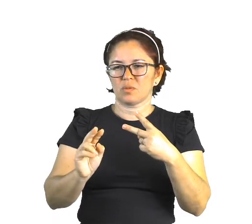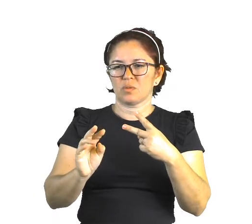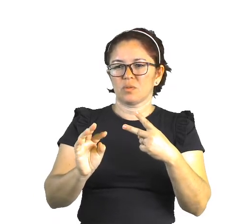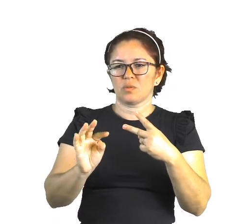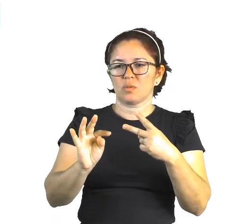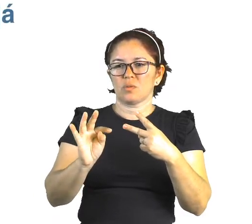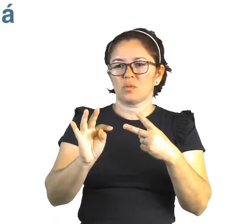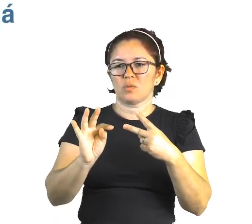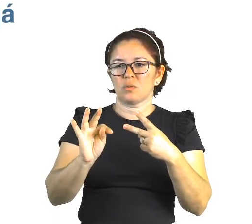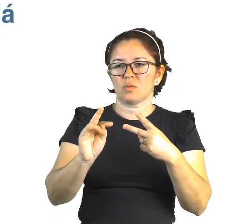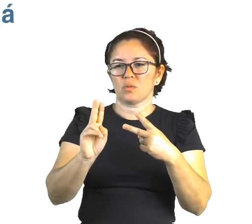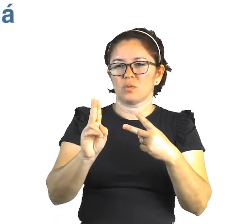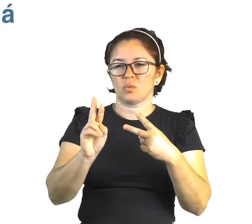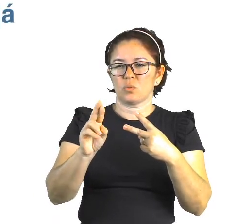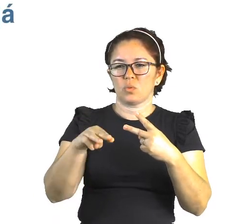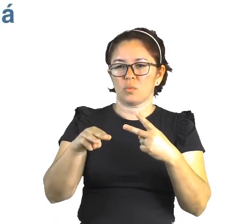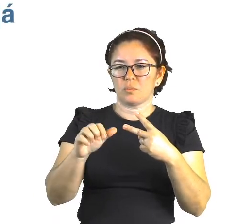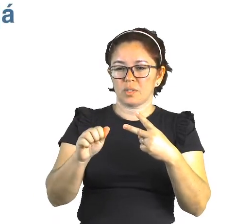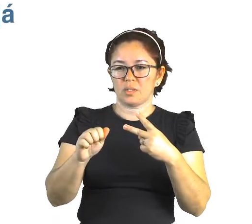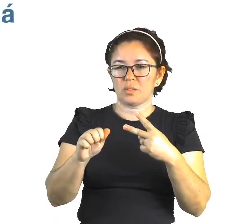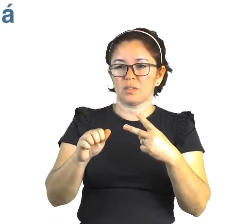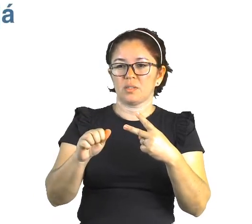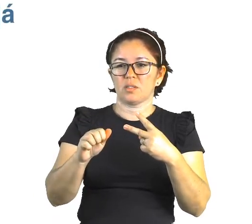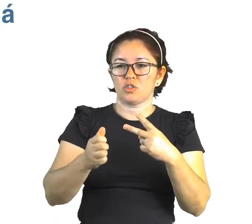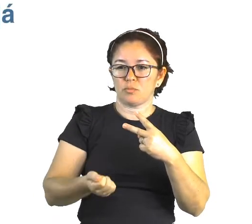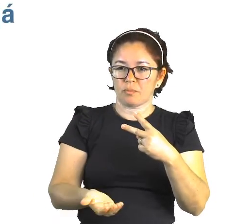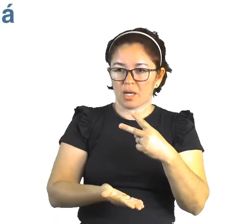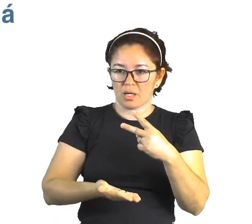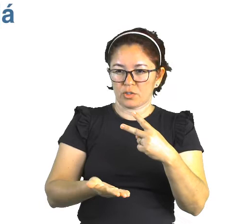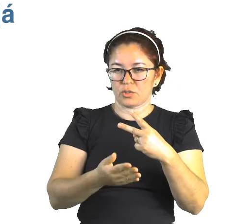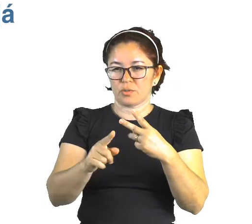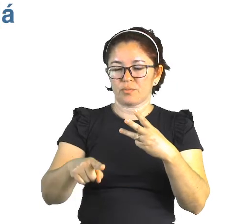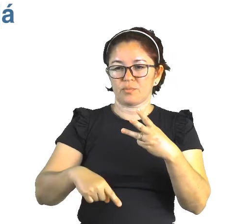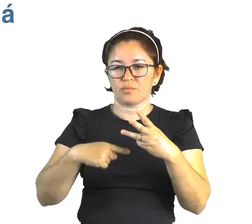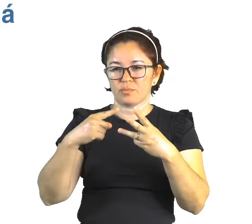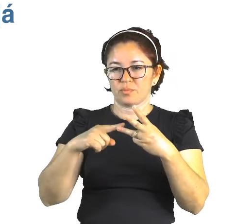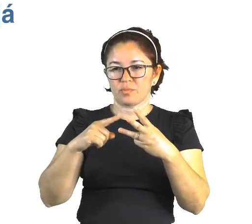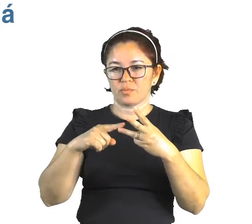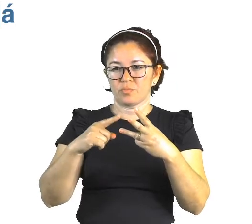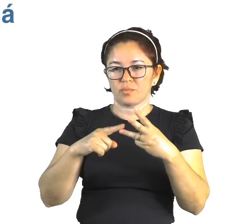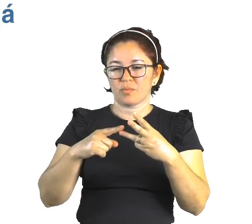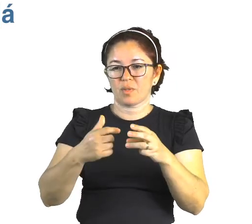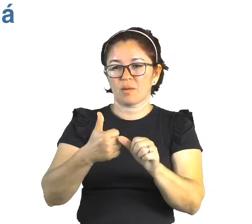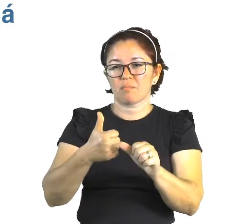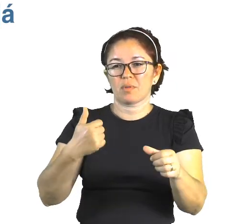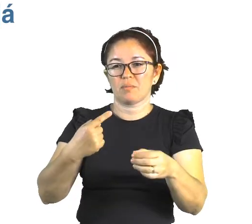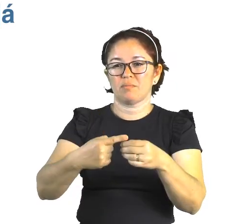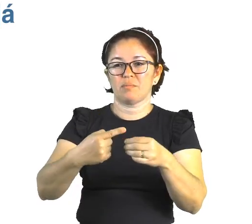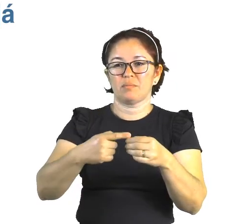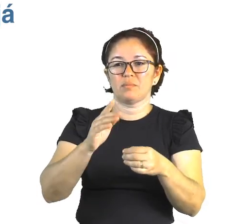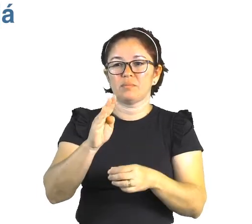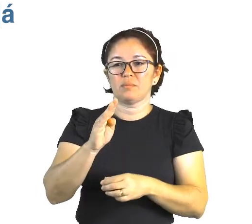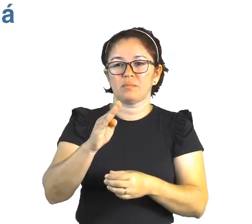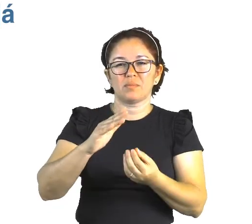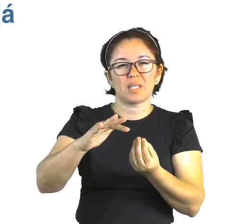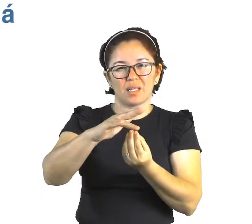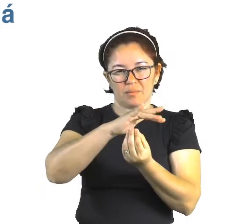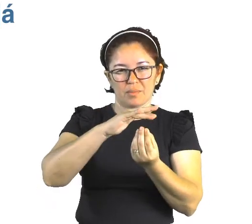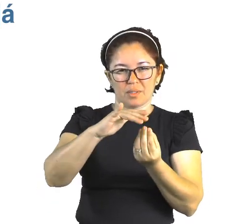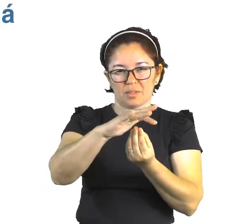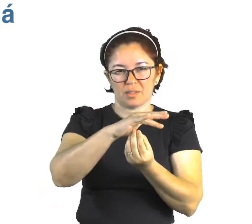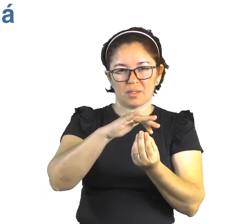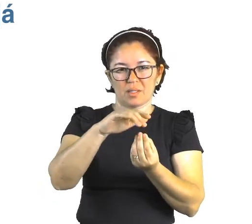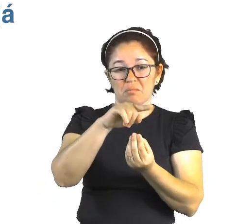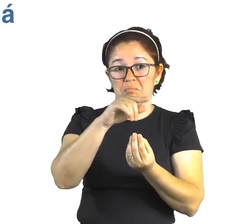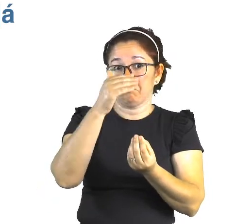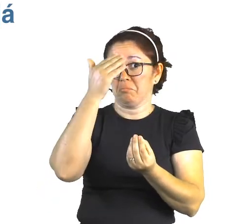são os Iraru-Mahadu. E nós temos os carajás da Ilha do Bananal, que são os mais famosos.